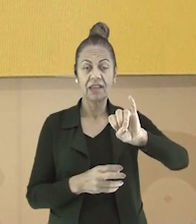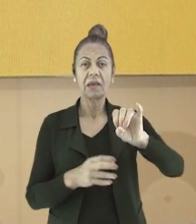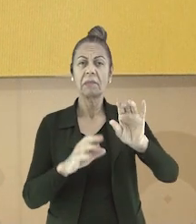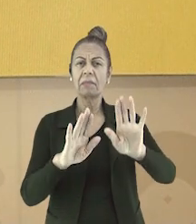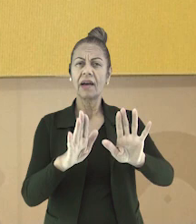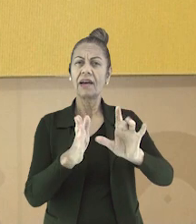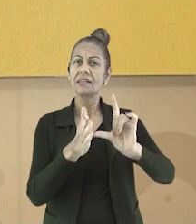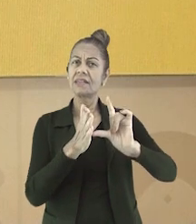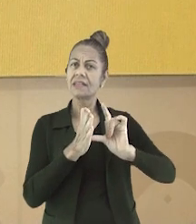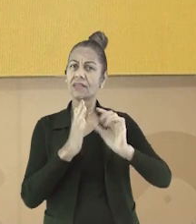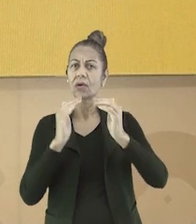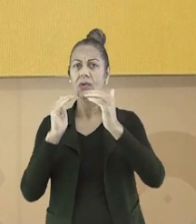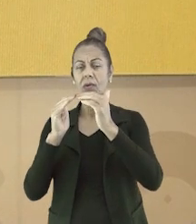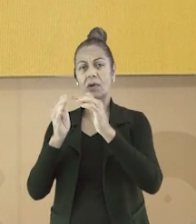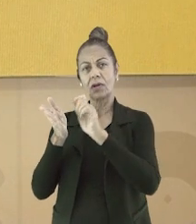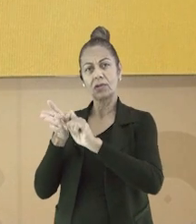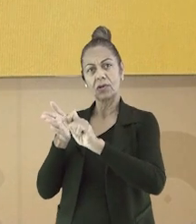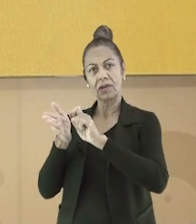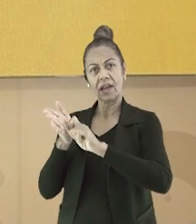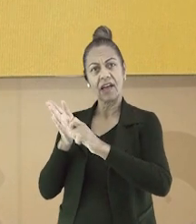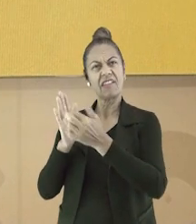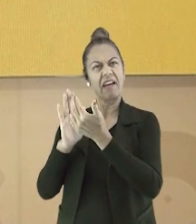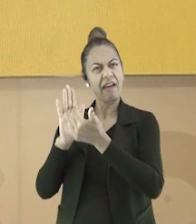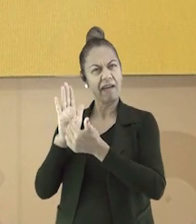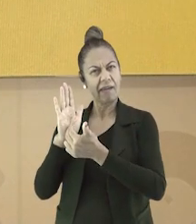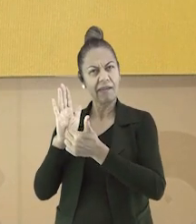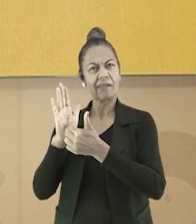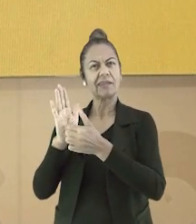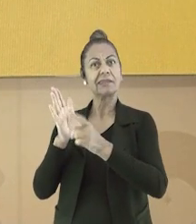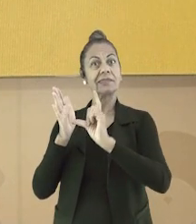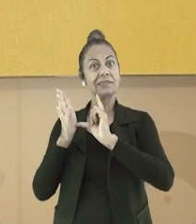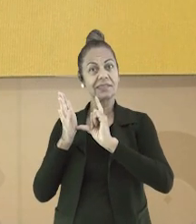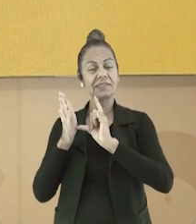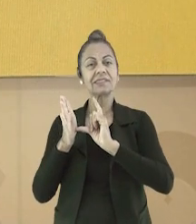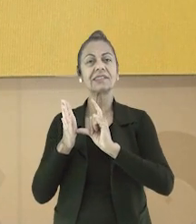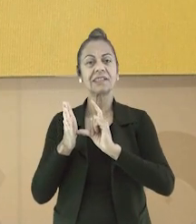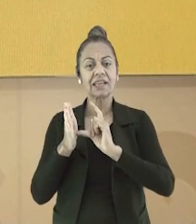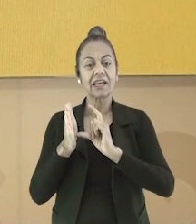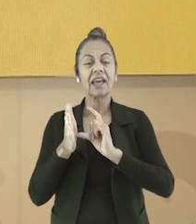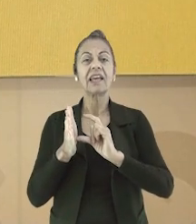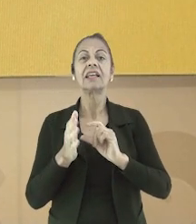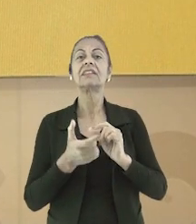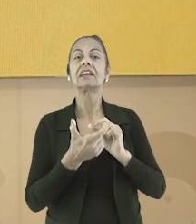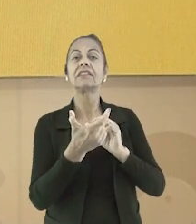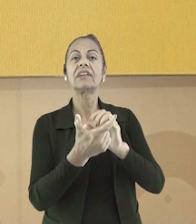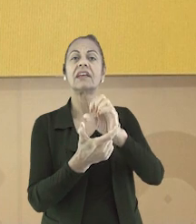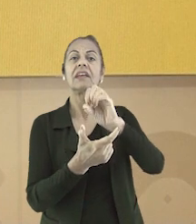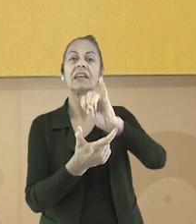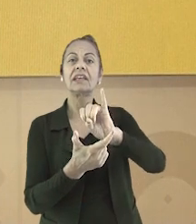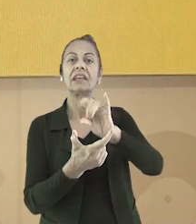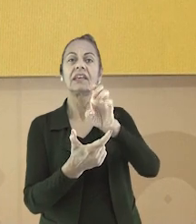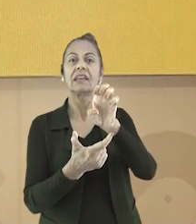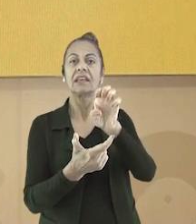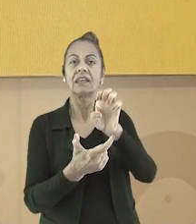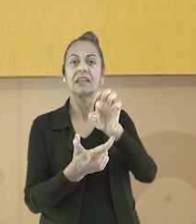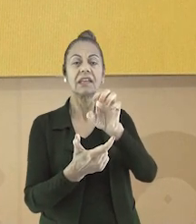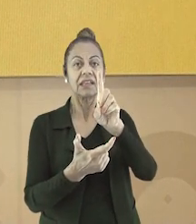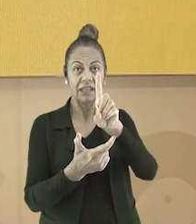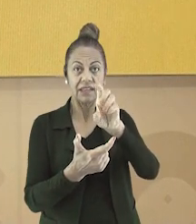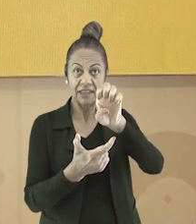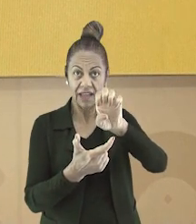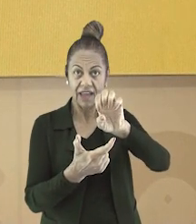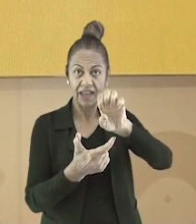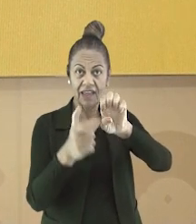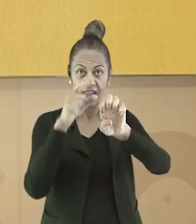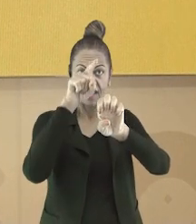ditongo EI. Antes do novo acordo ortográfico, a palavra era escrita com acento. Dessa maneira.